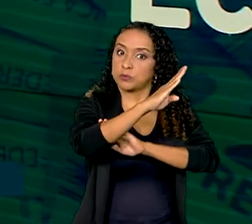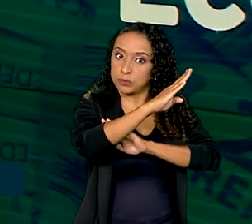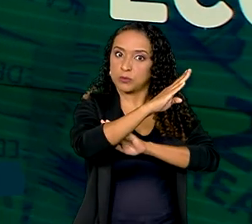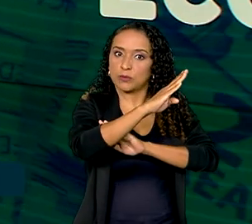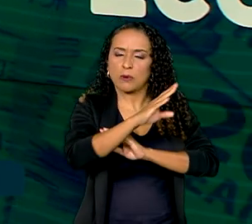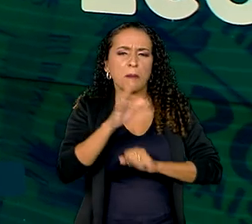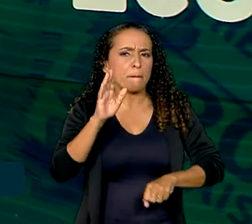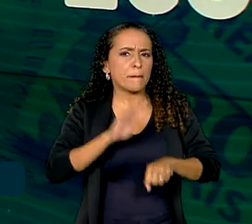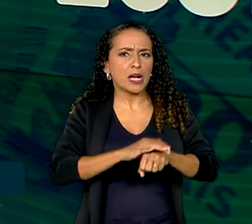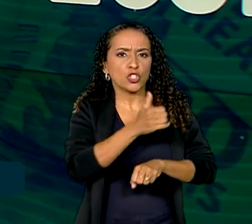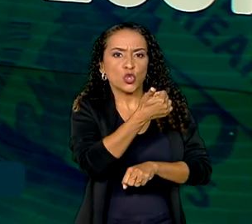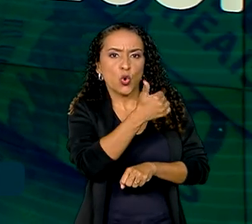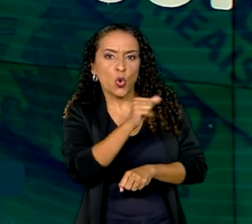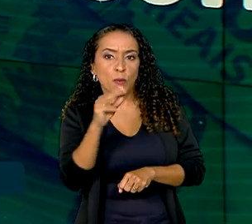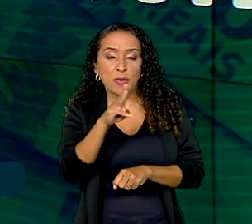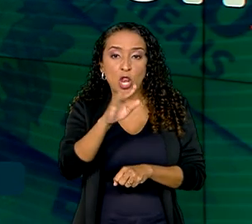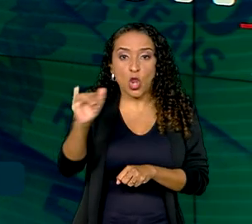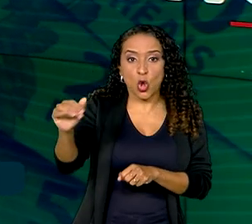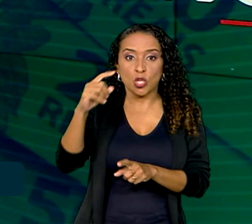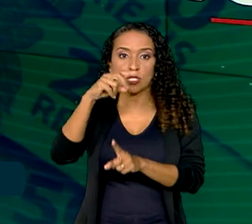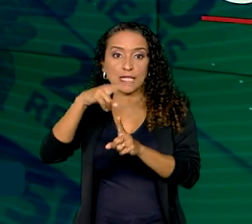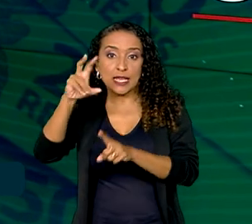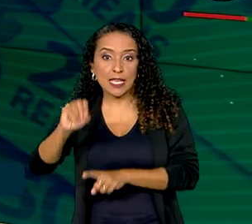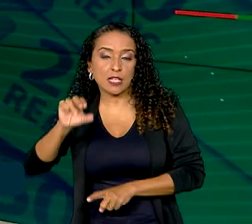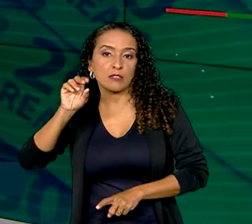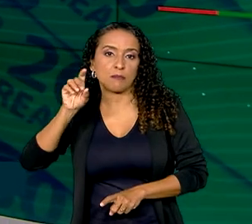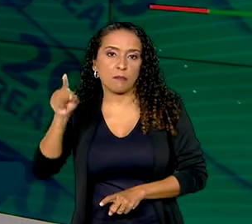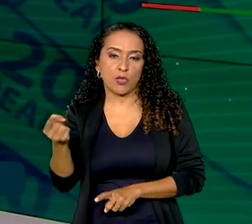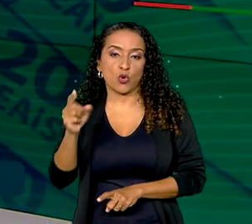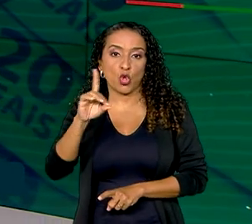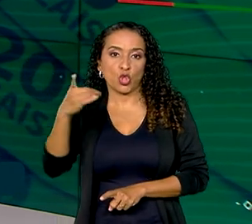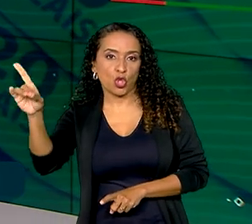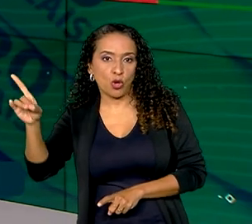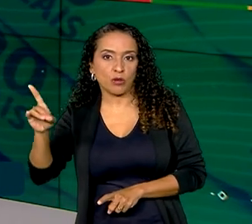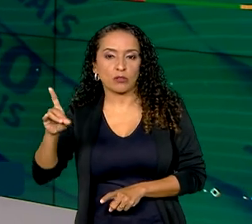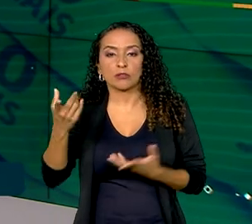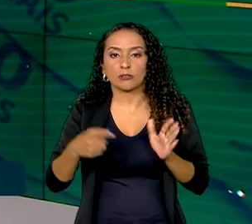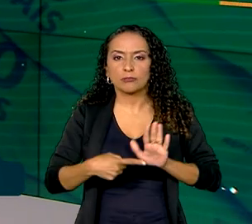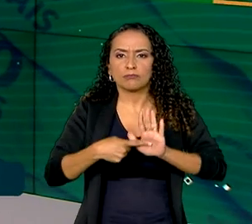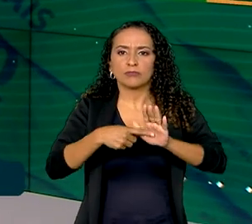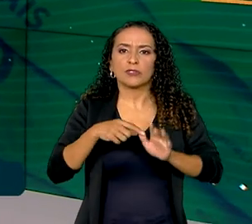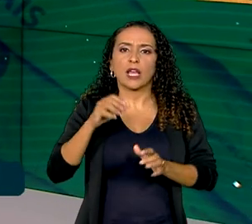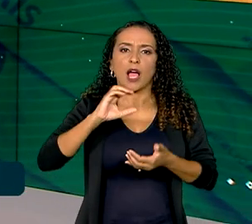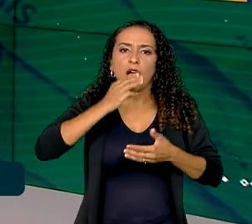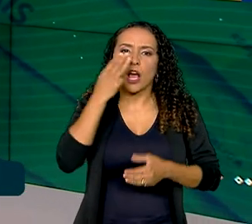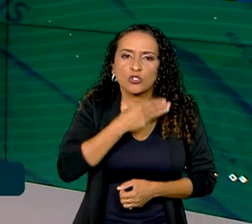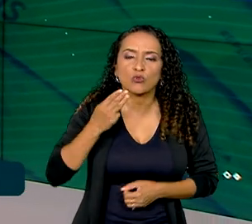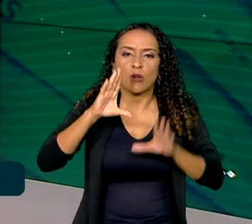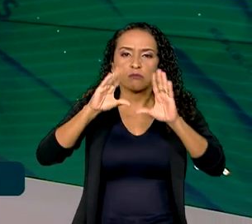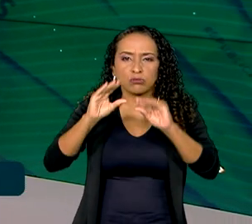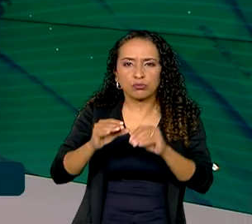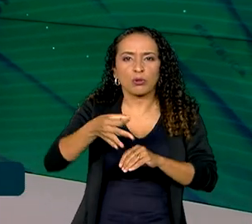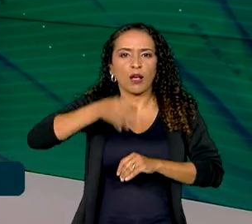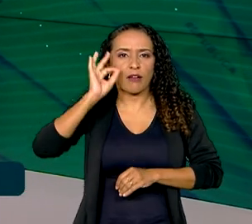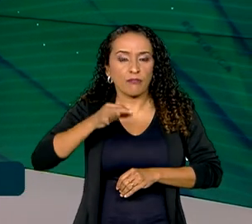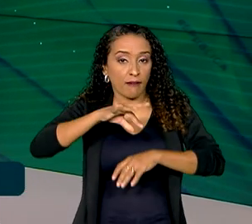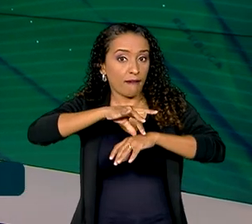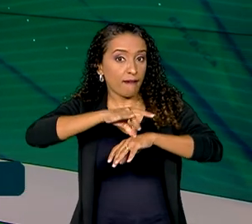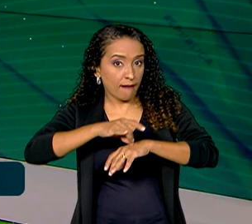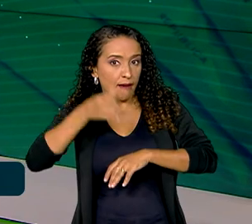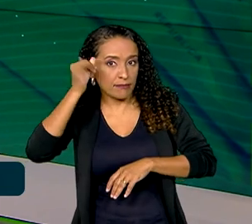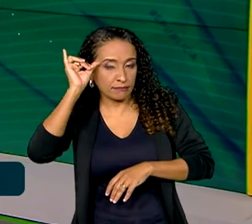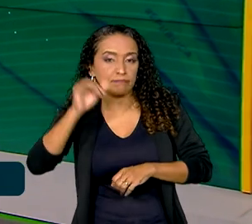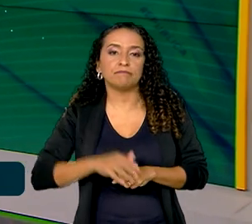Foram mais de 11 bilhões e meio de dólares, com destaque para açúcar, algodão, café e carne bovina.